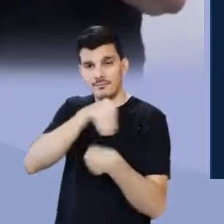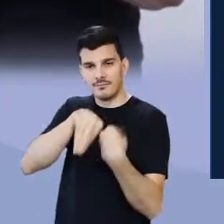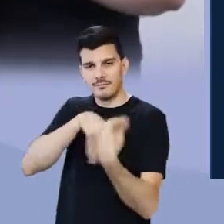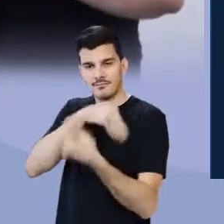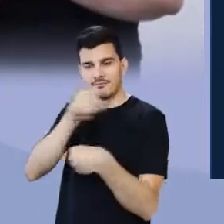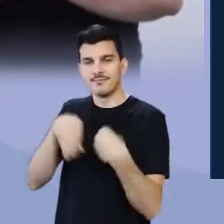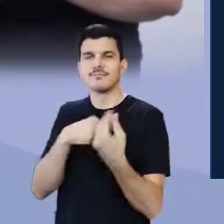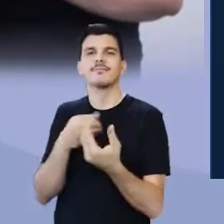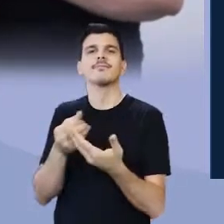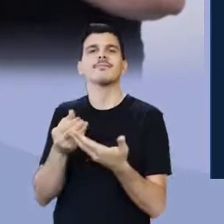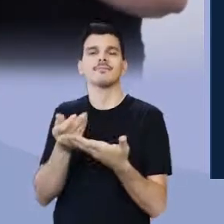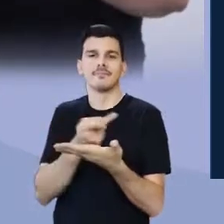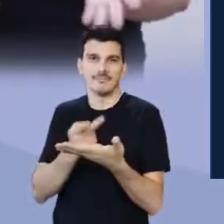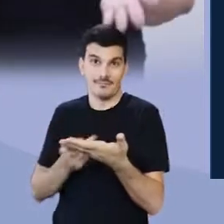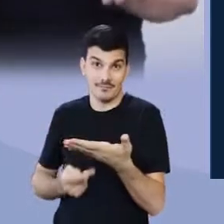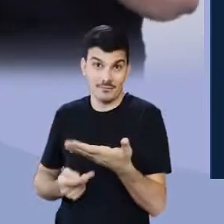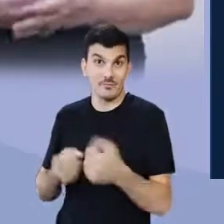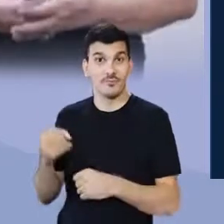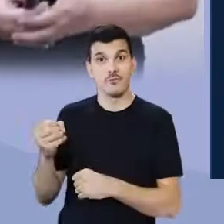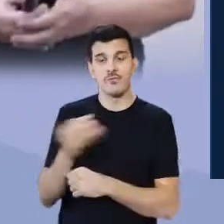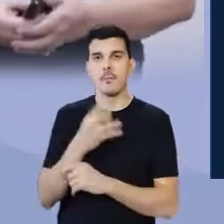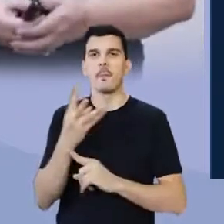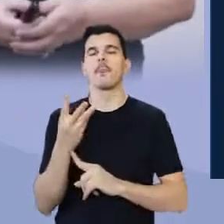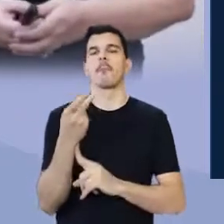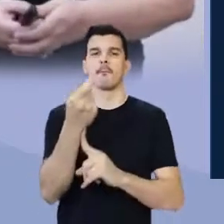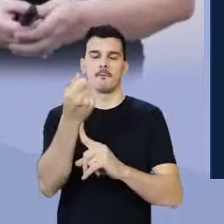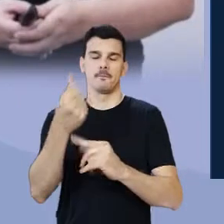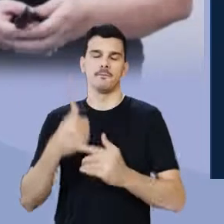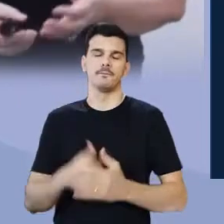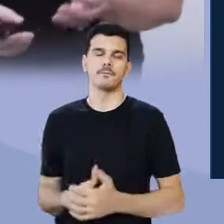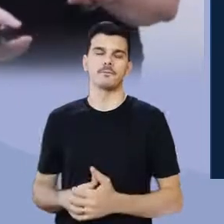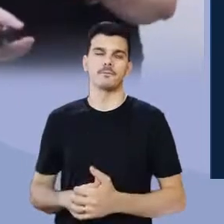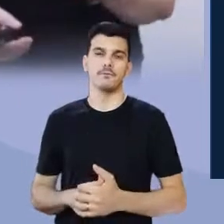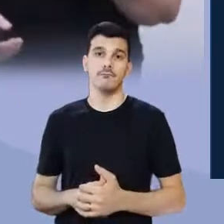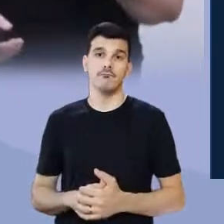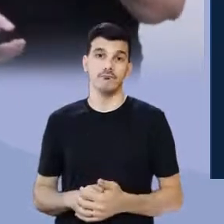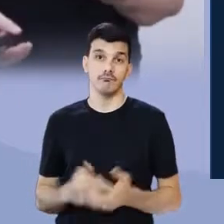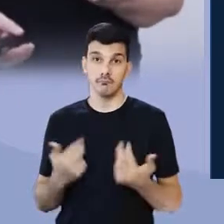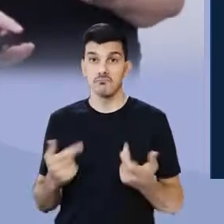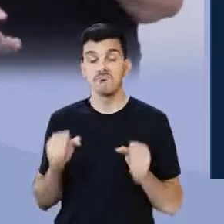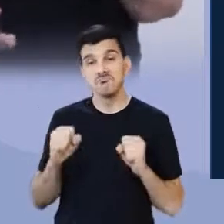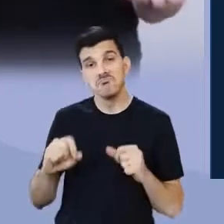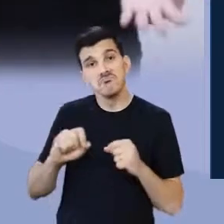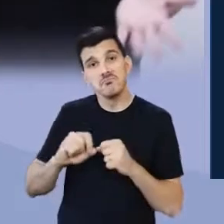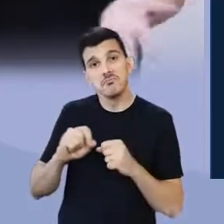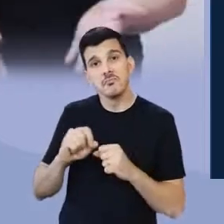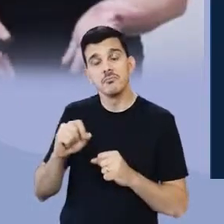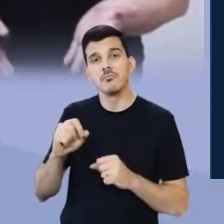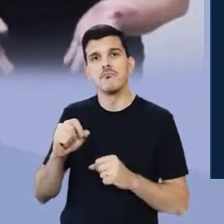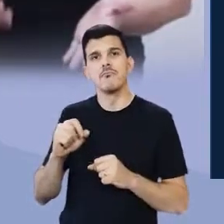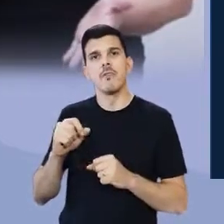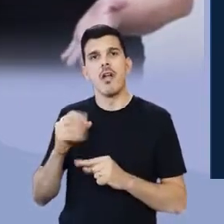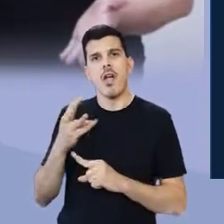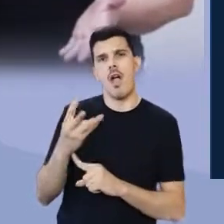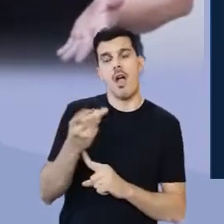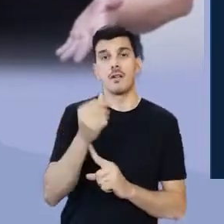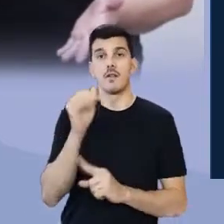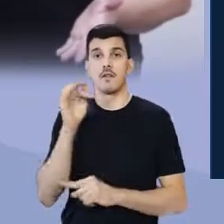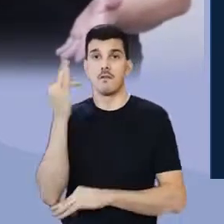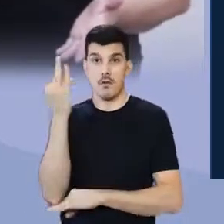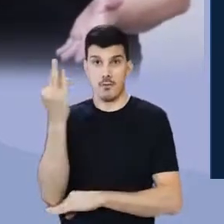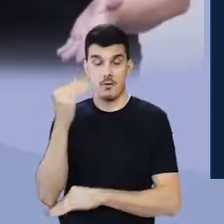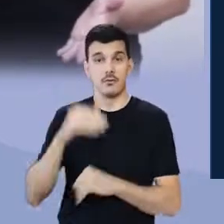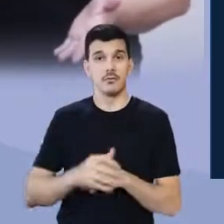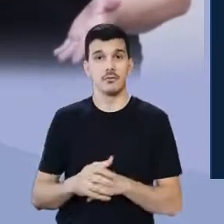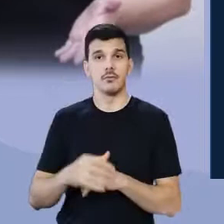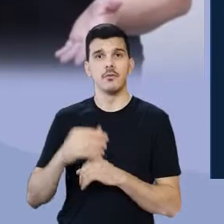posso produzir uma nova arte. Assim também pode ser feito na arte formal. A